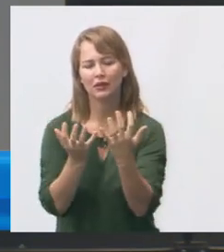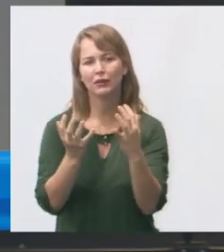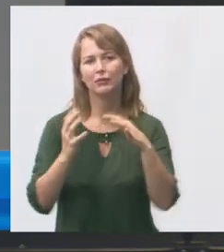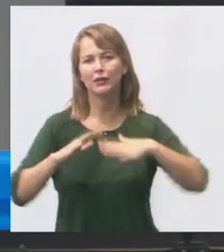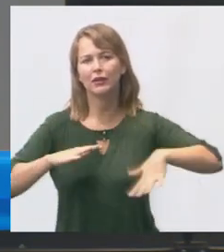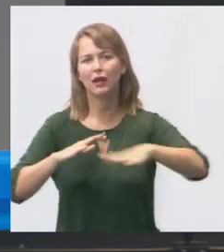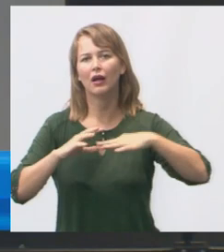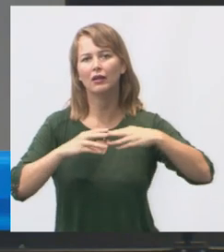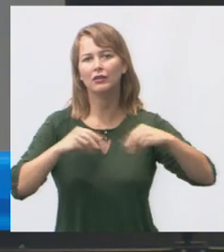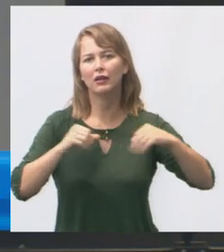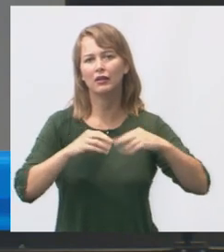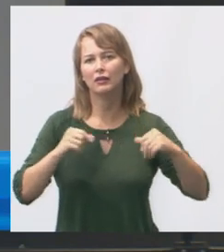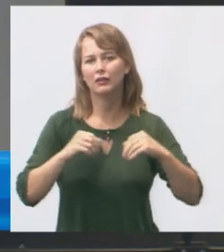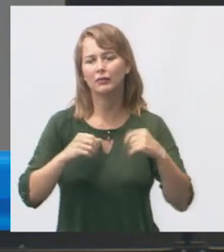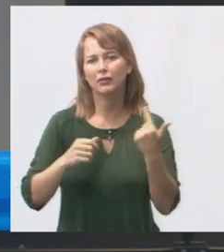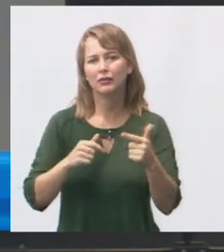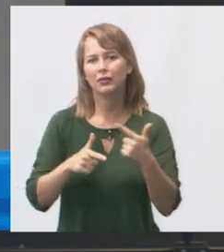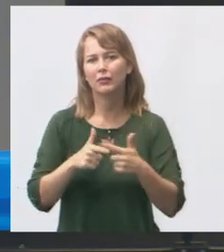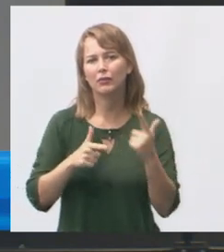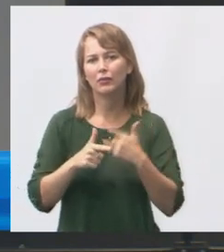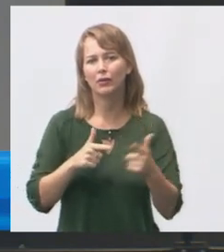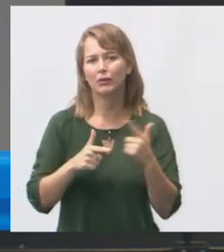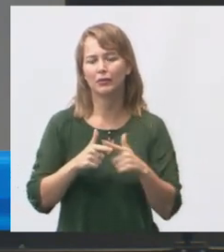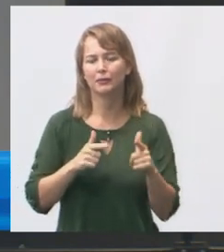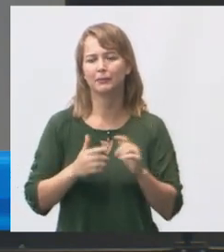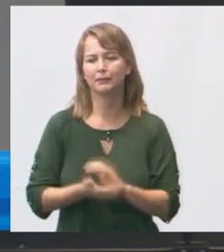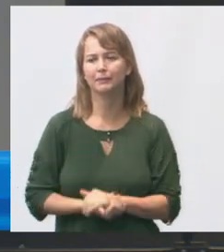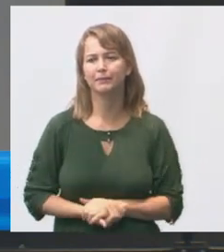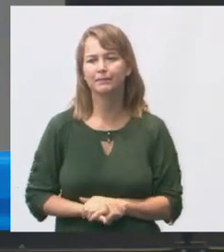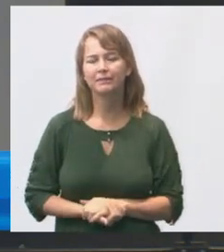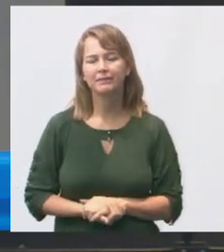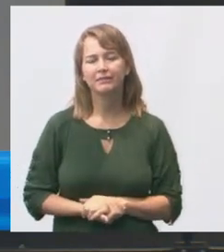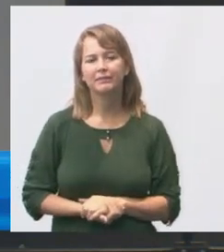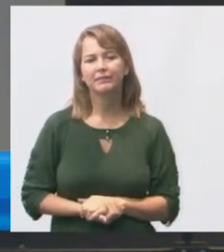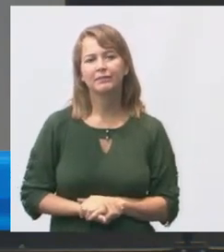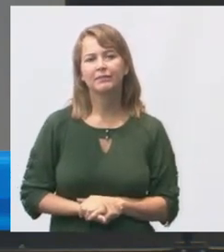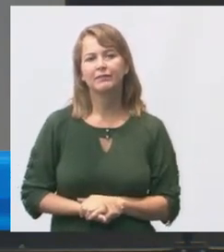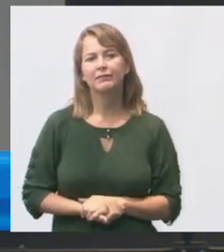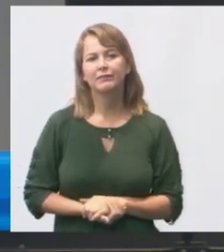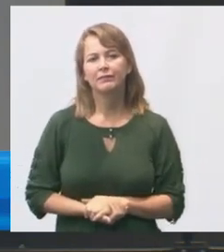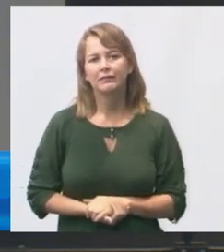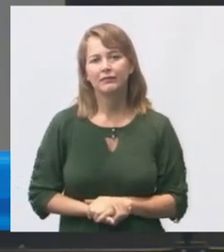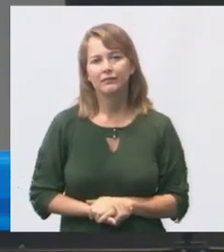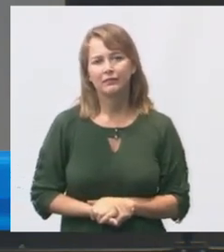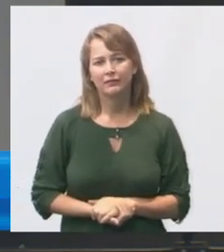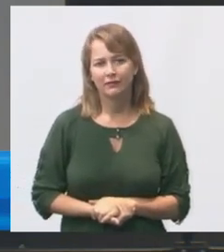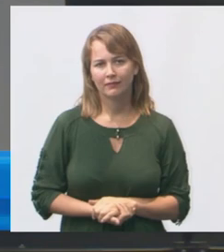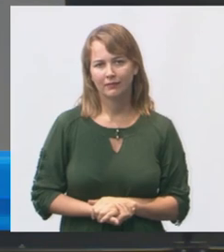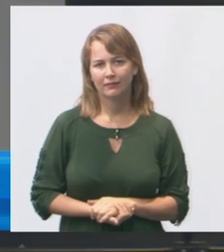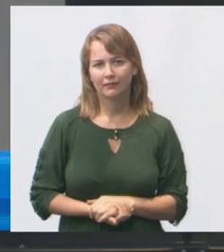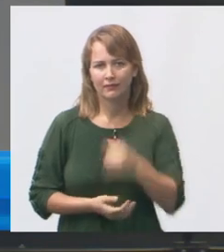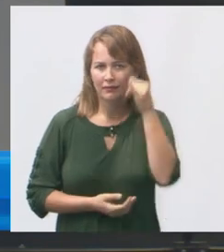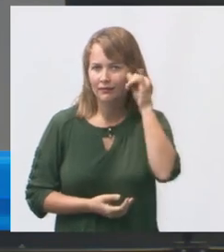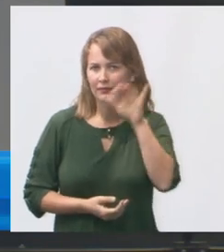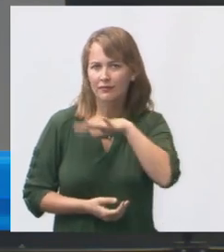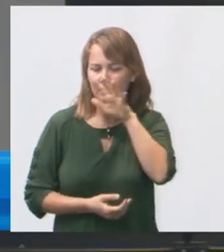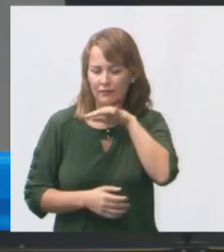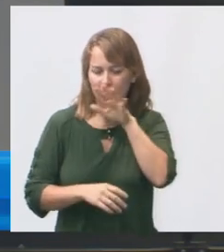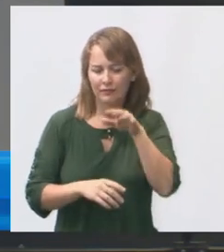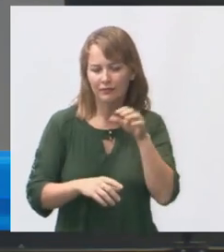para não ter esse problema então o isolamento do tanque de areia com alambrado para evitar que animais domésticos contaminem a areia